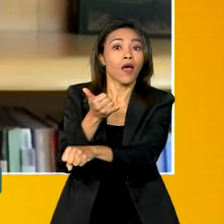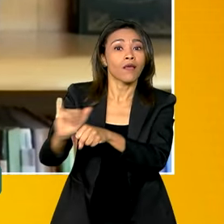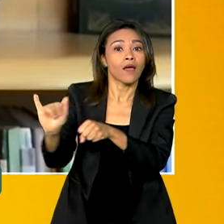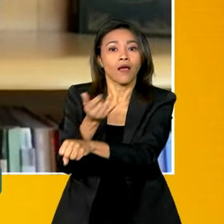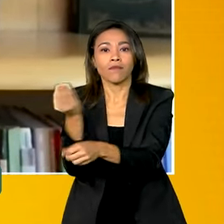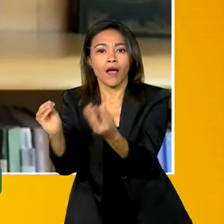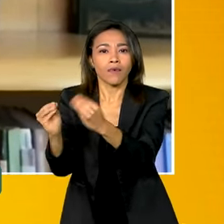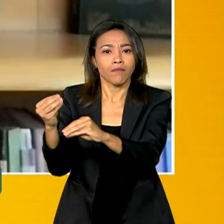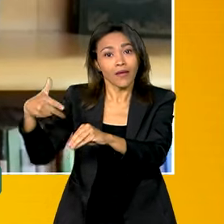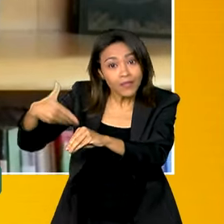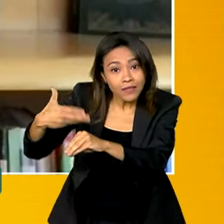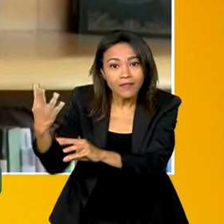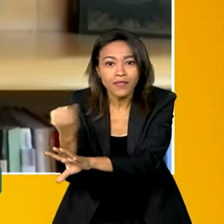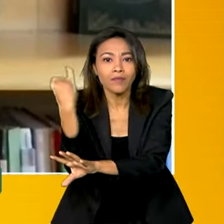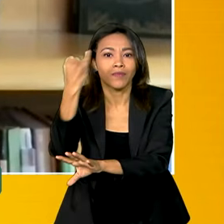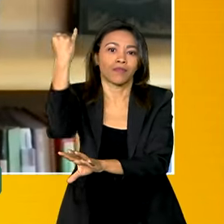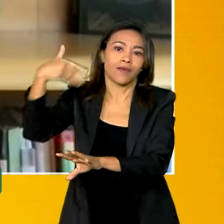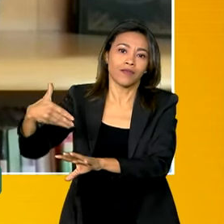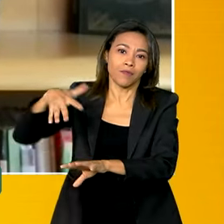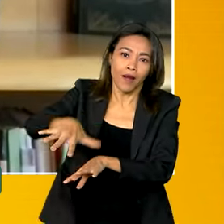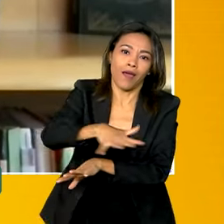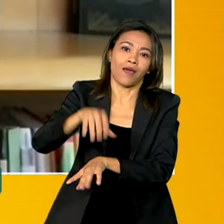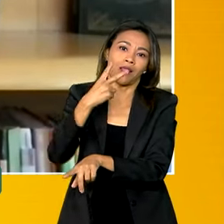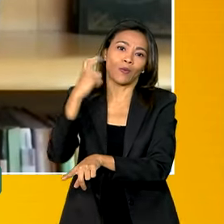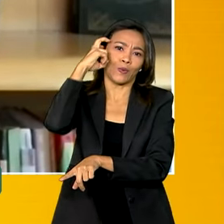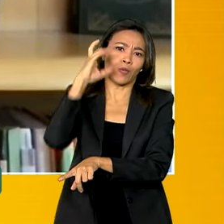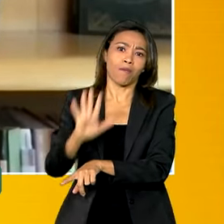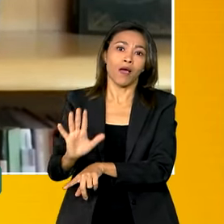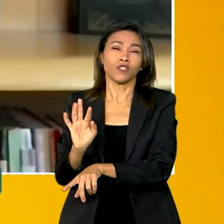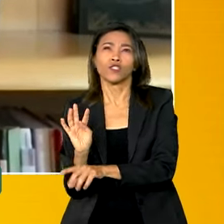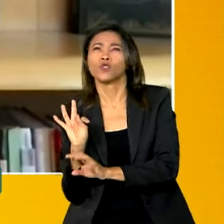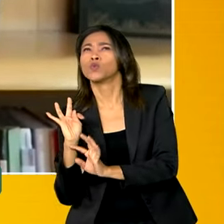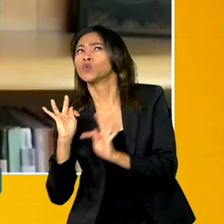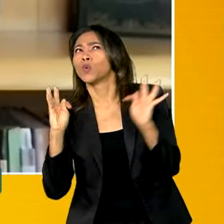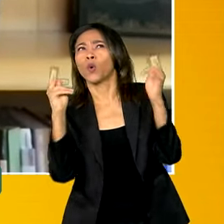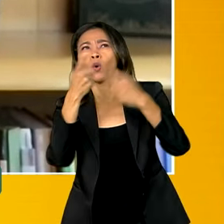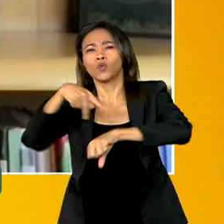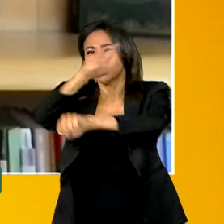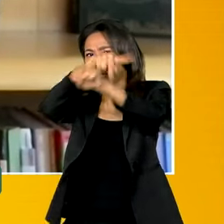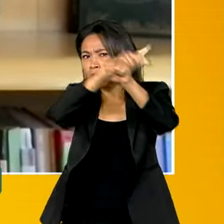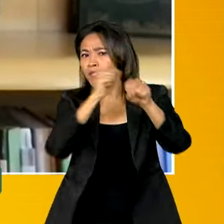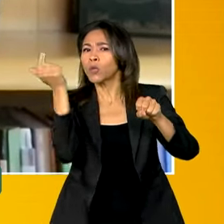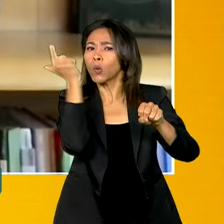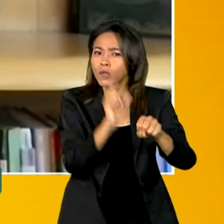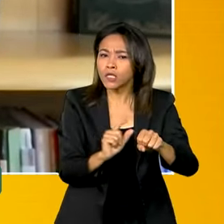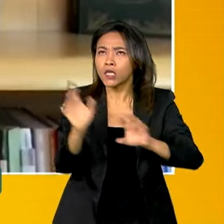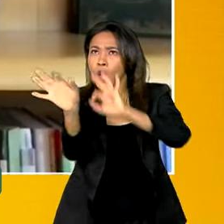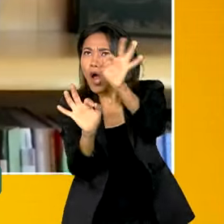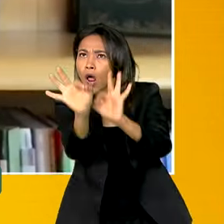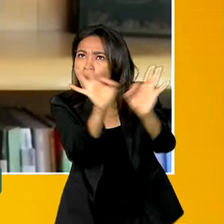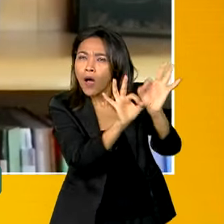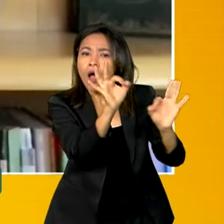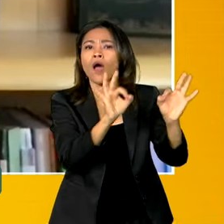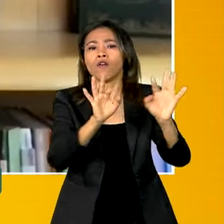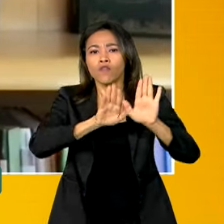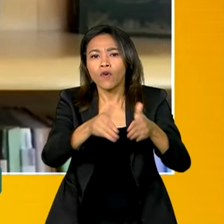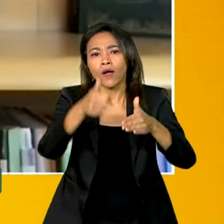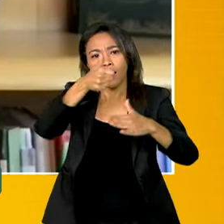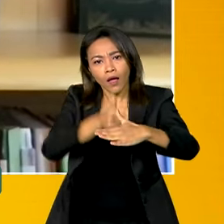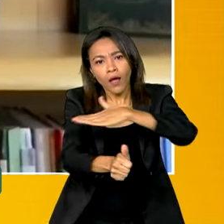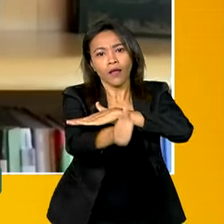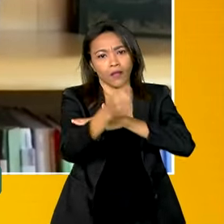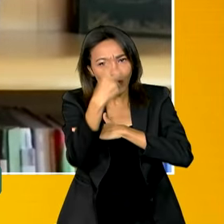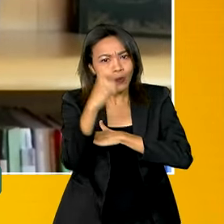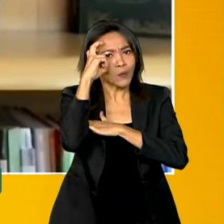serão importantes para o fortalecimento desse setor. Mas todos os países que fizeram o seu dever de casa investido na cultura têm,